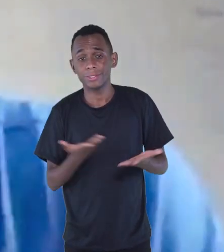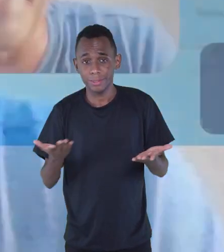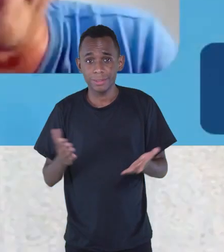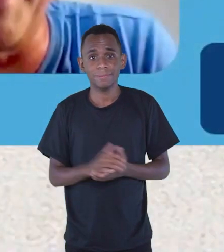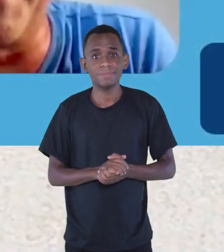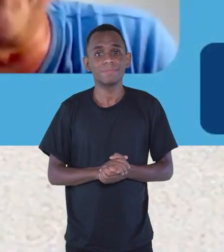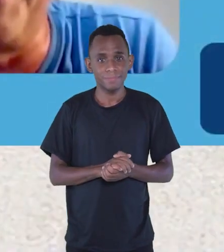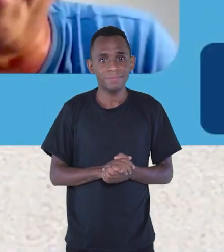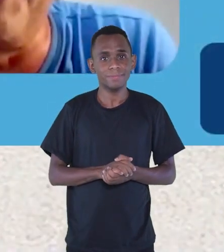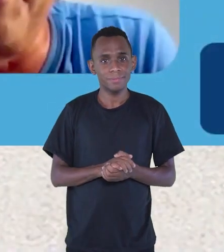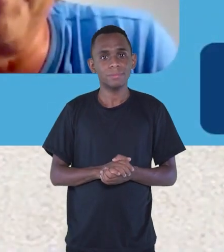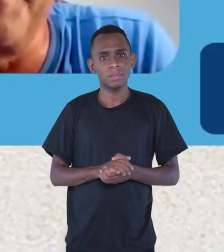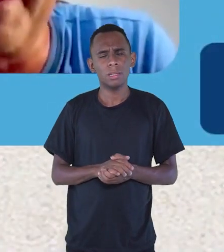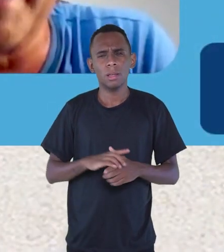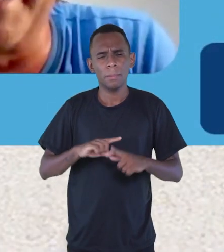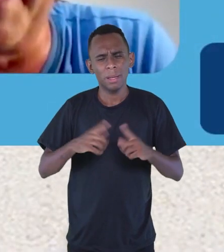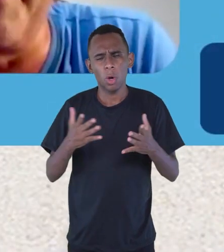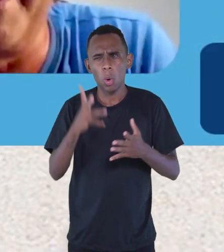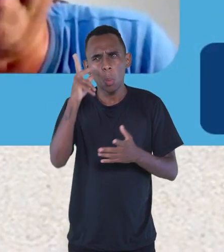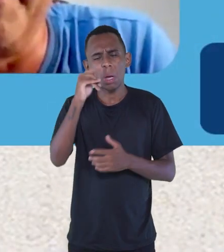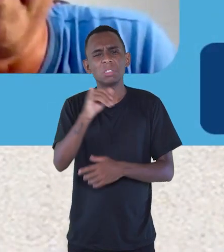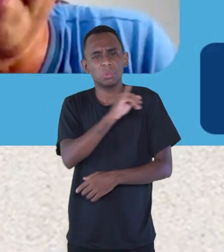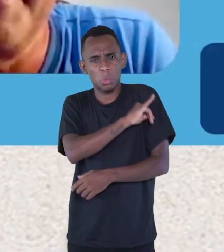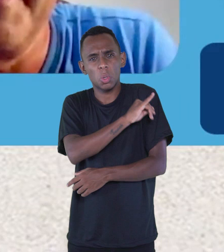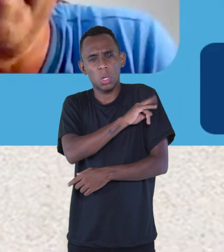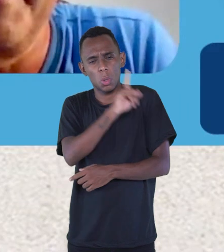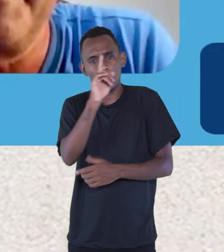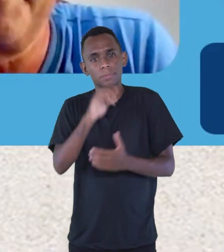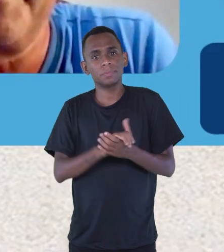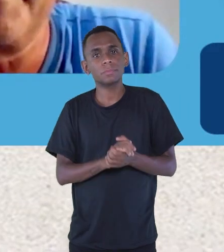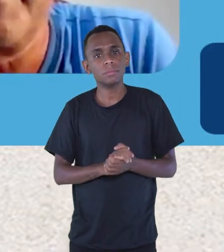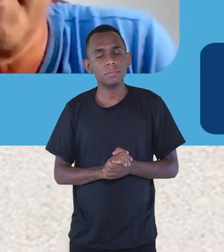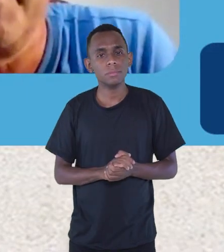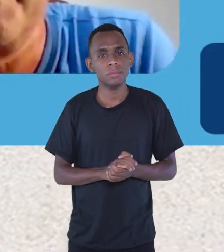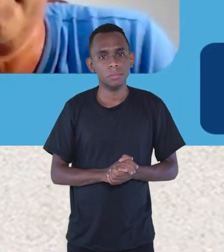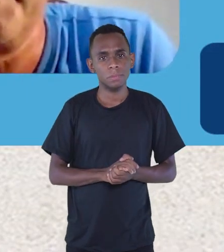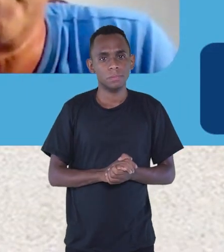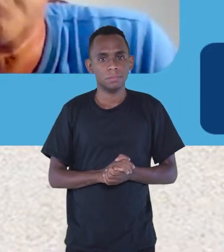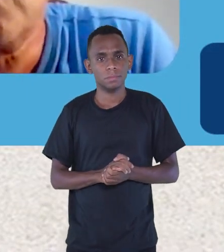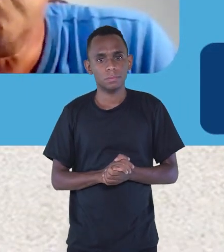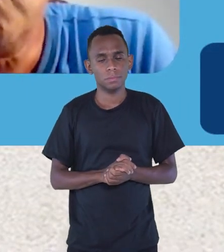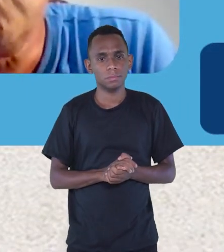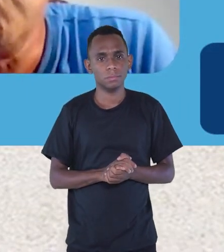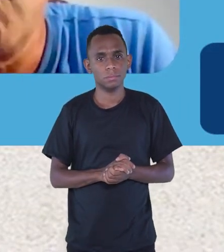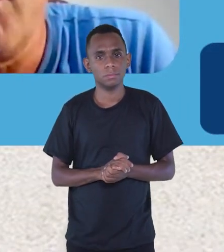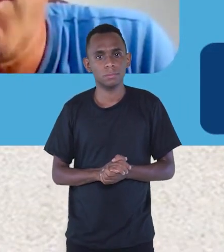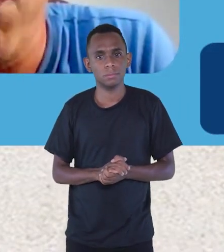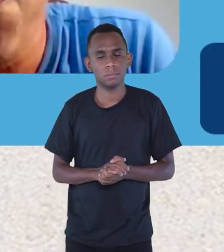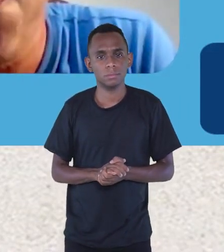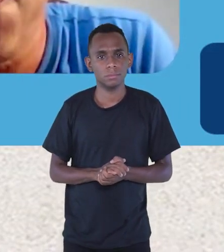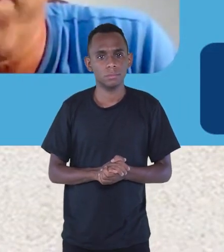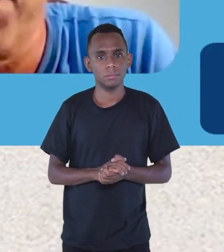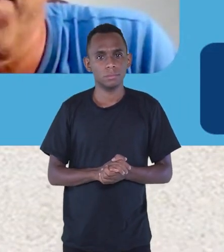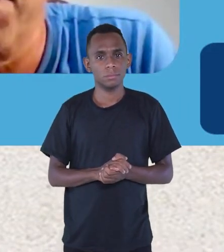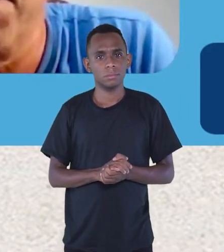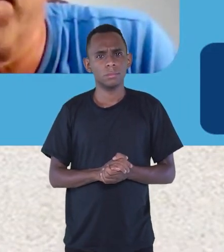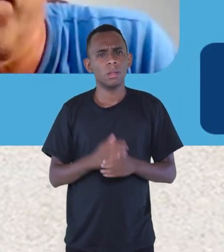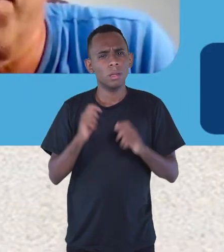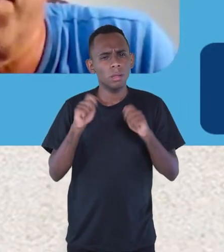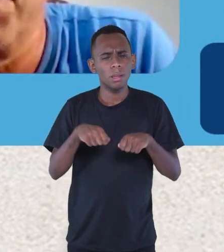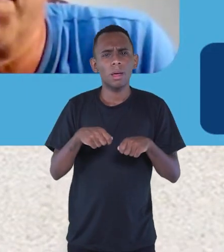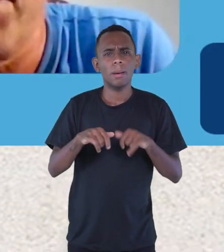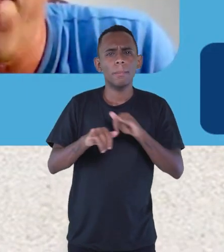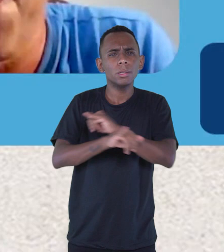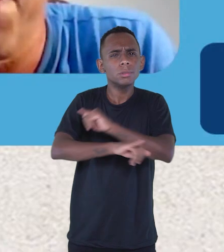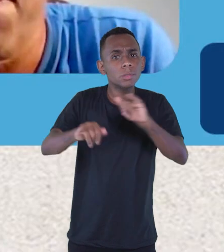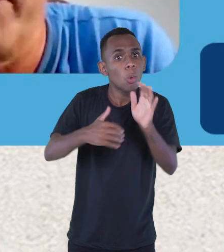A Gisleine parece que agora ela está no Rio. Parece que ela está no Rio. E dá para dizer, assim, um segredo